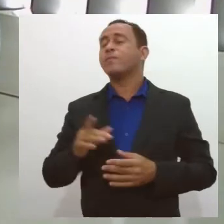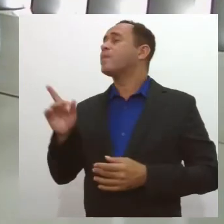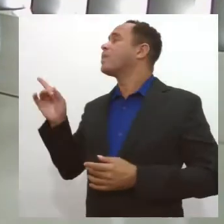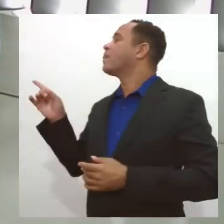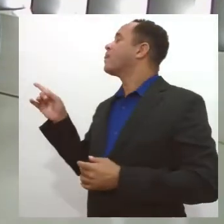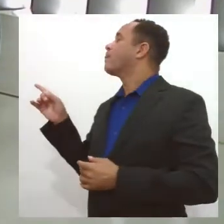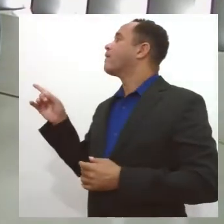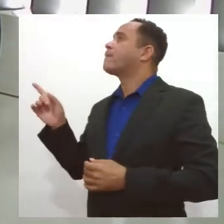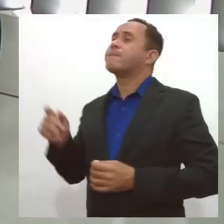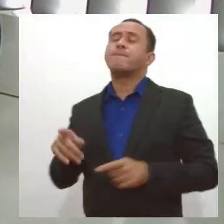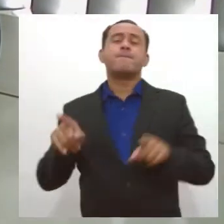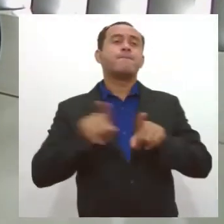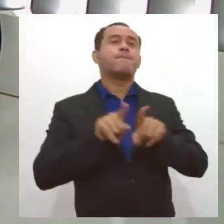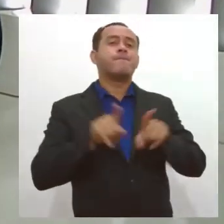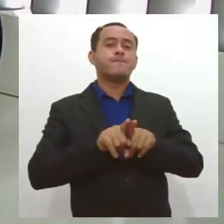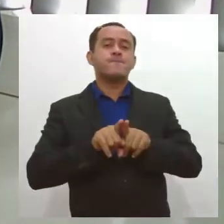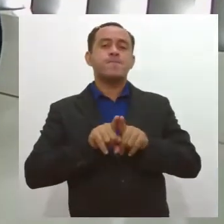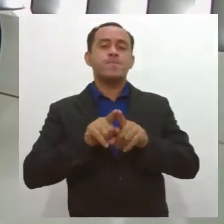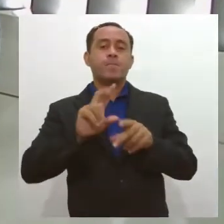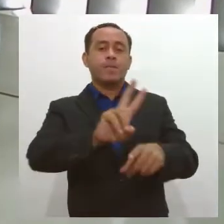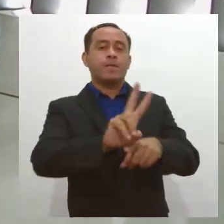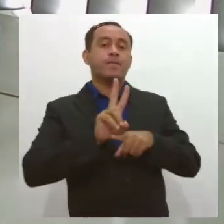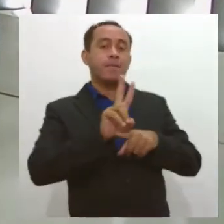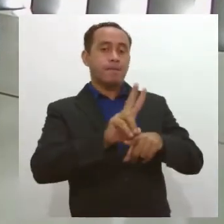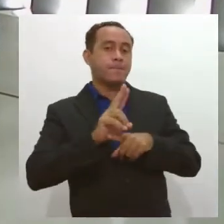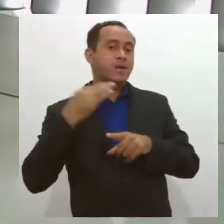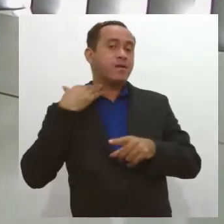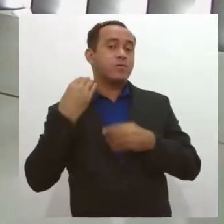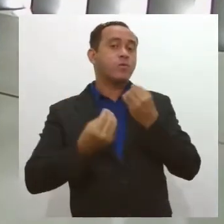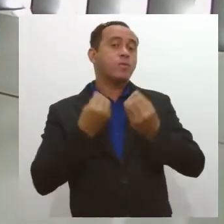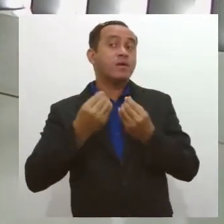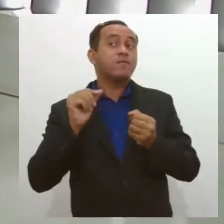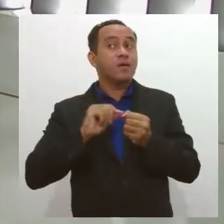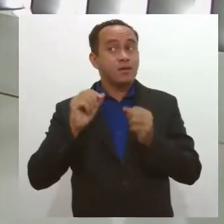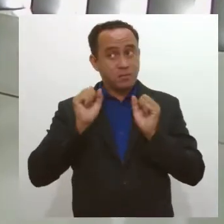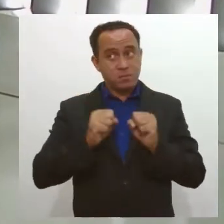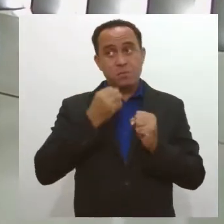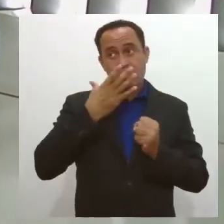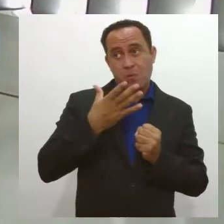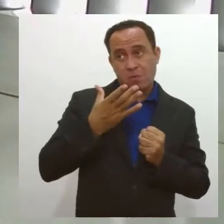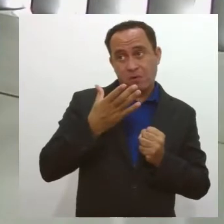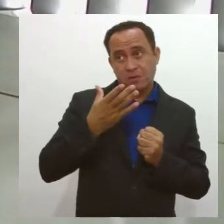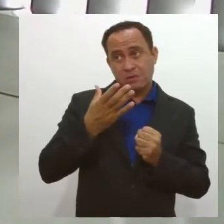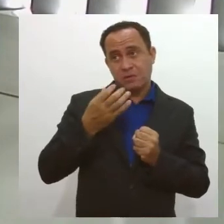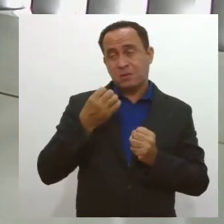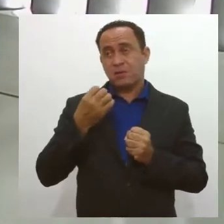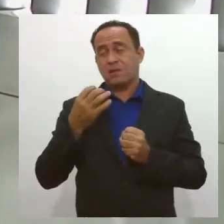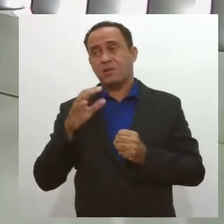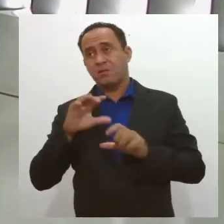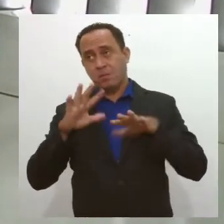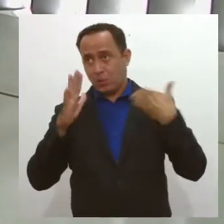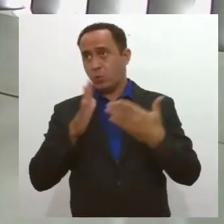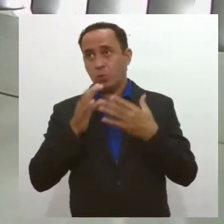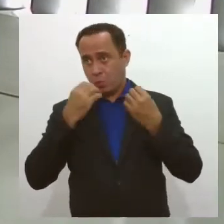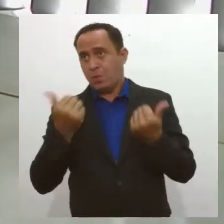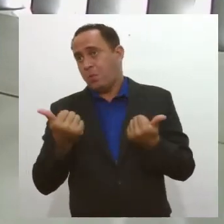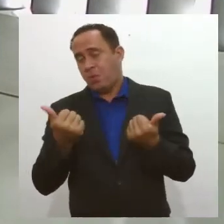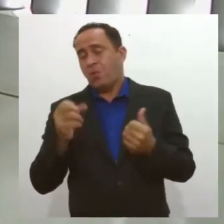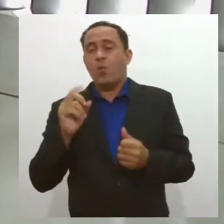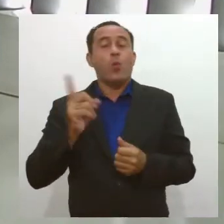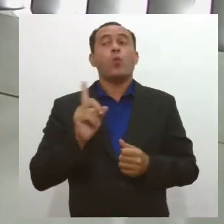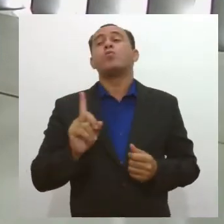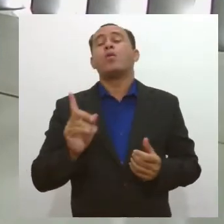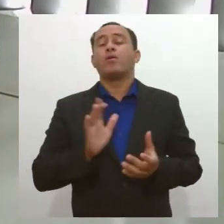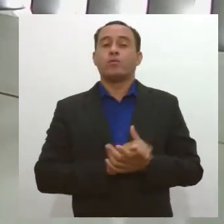à questão dos empréstimos, contrair empréstimo nesse momento, serve para todo mundo ou não? Legal,